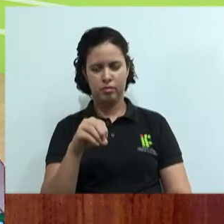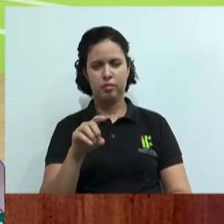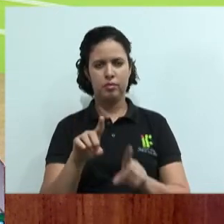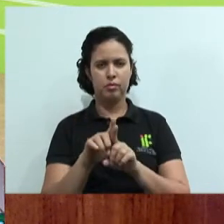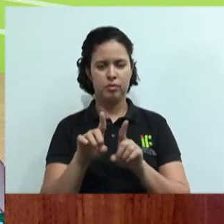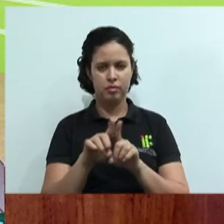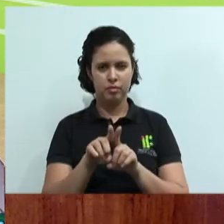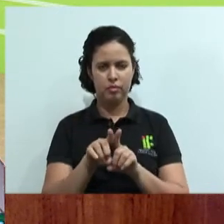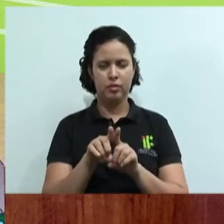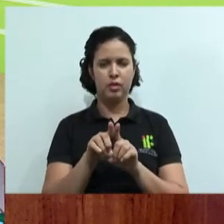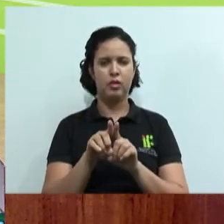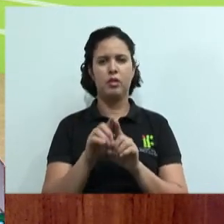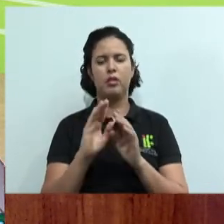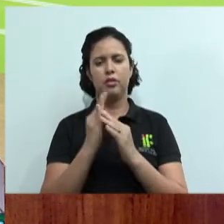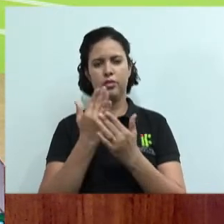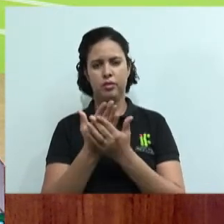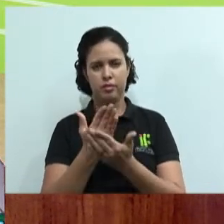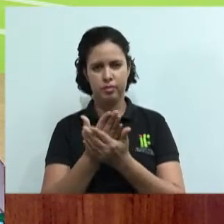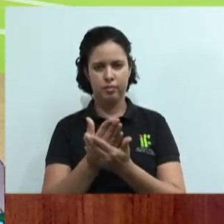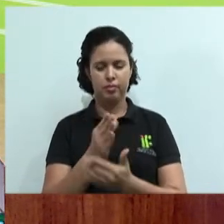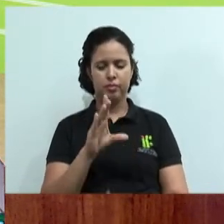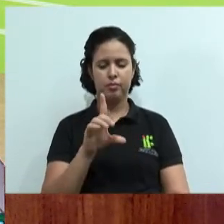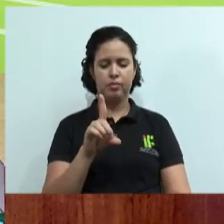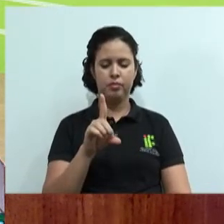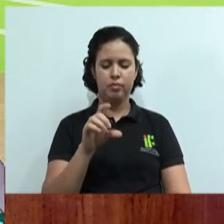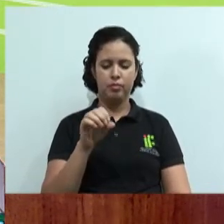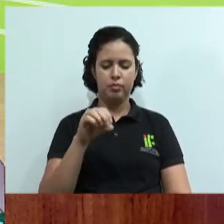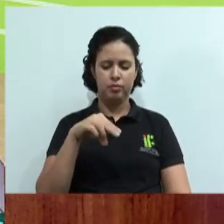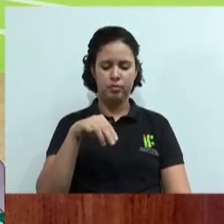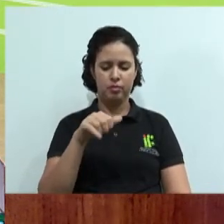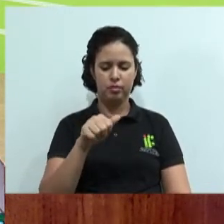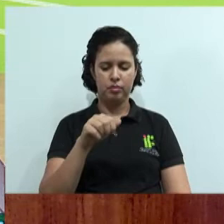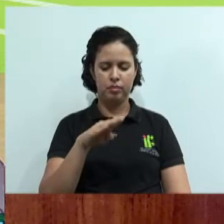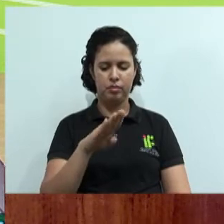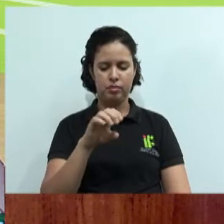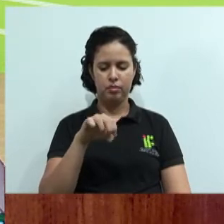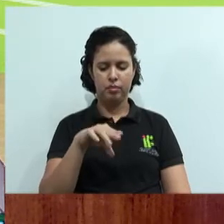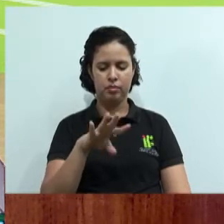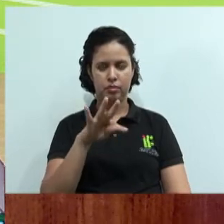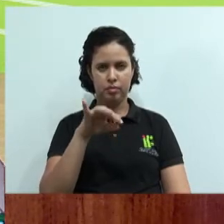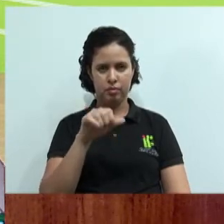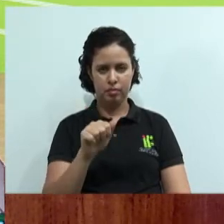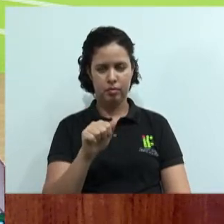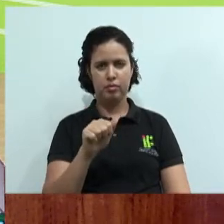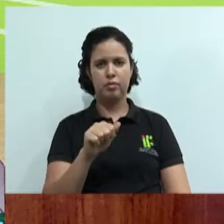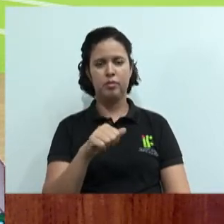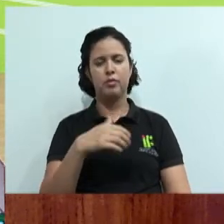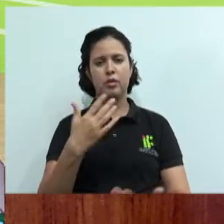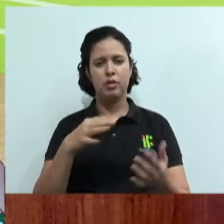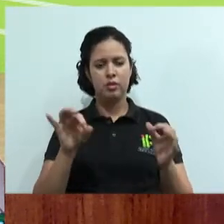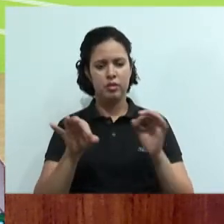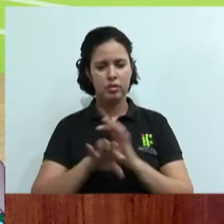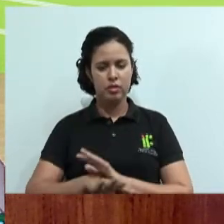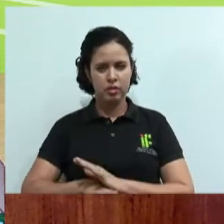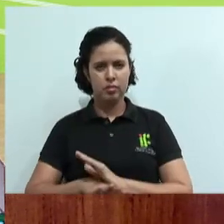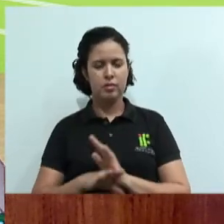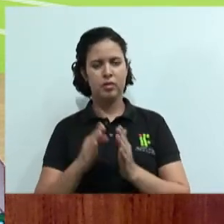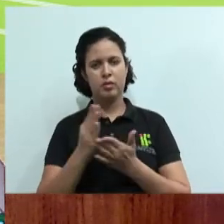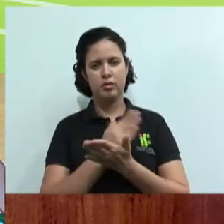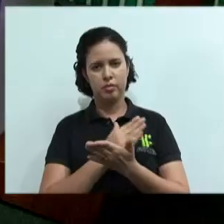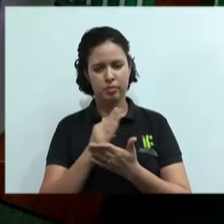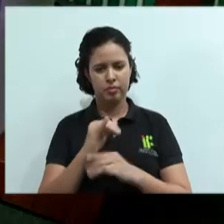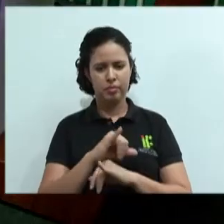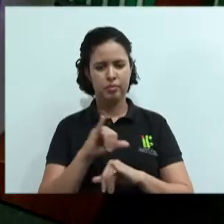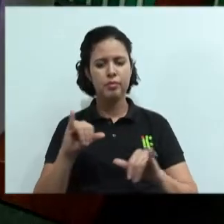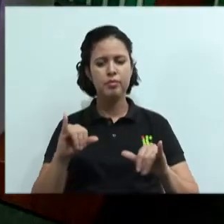Benta estava sem sinal, né? Mas a Escola Tancredo de Neves diz que a transmissão está ótima. E, é claro, vamos terminar a nossa aula e falar algumas questões aí, né,